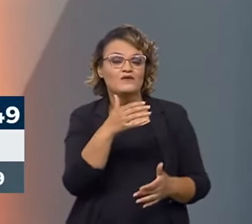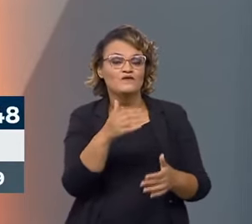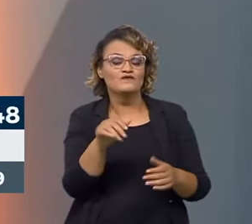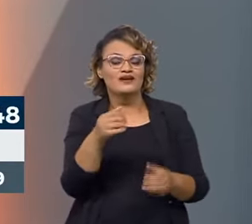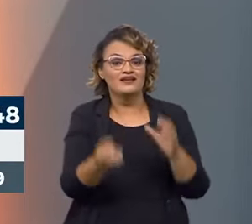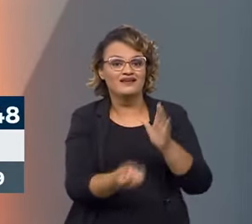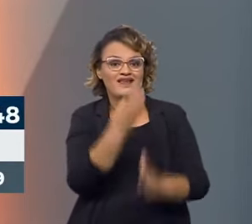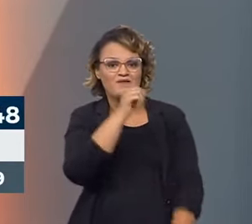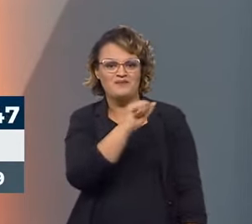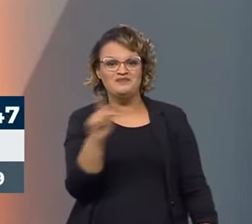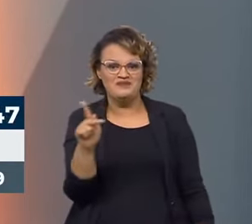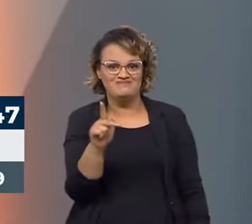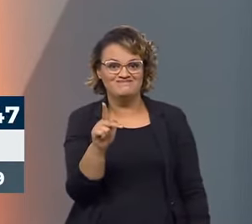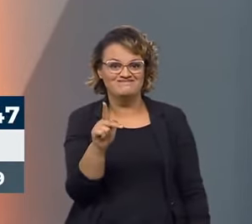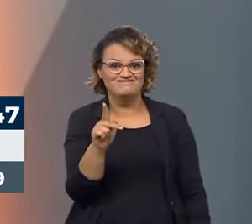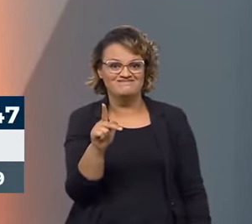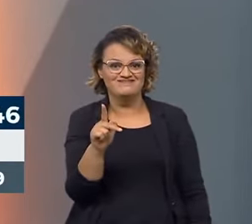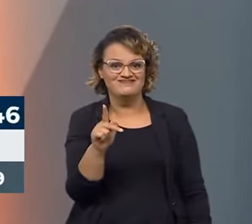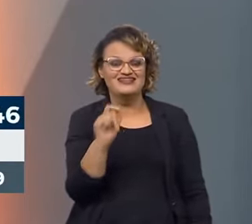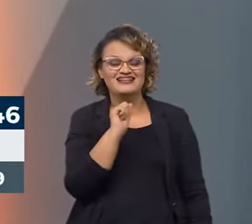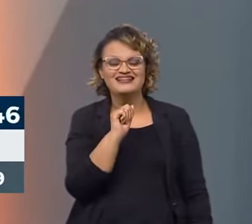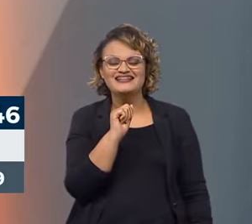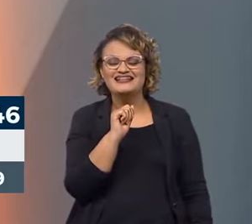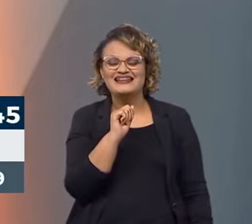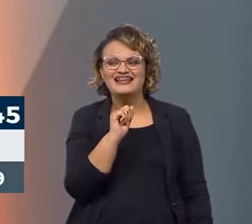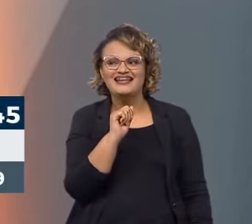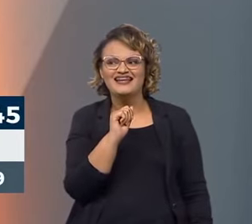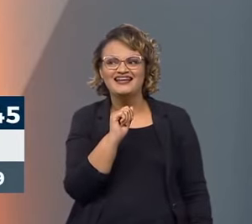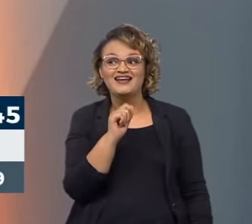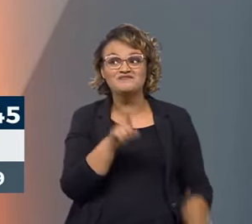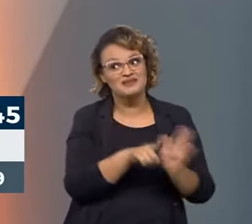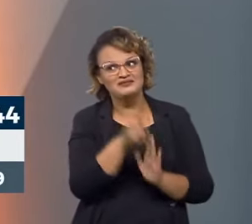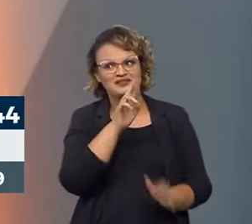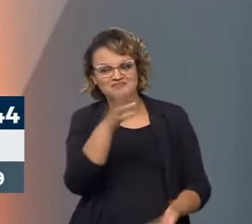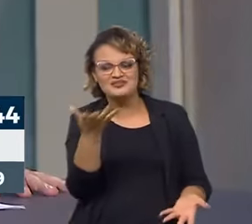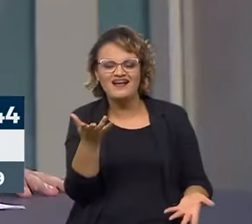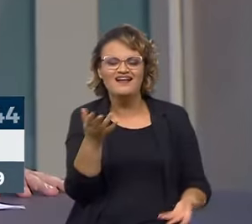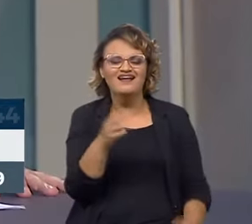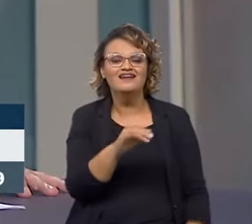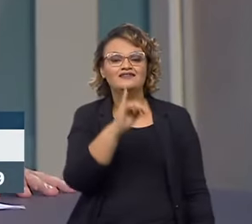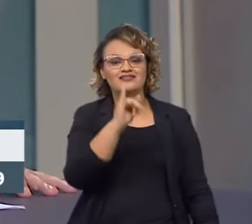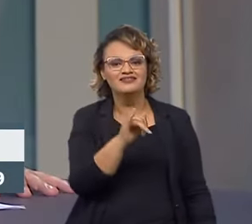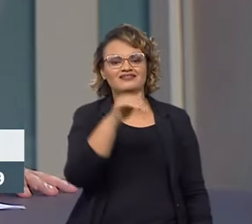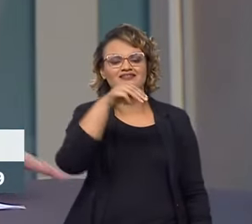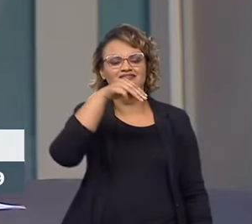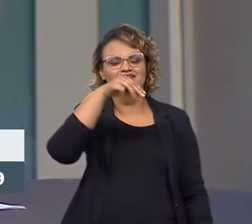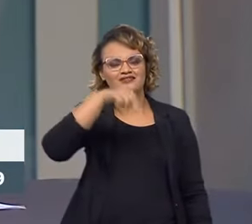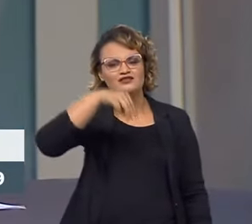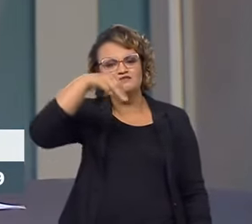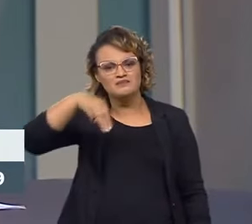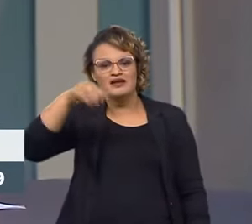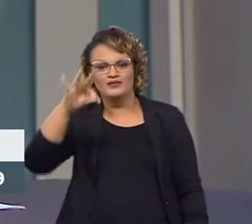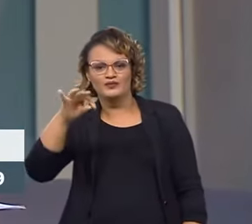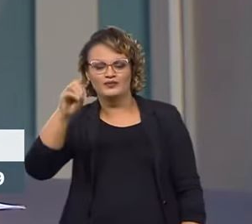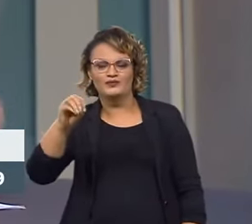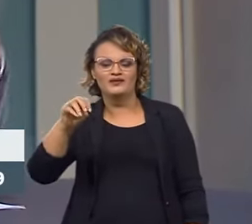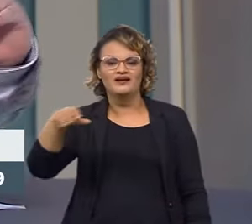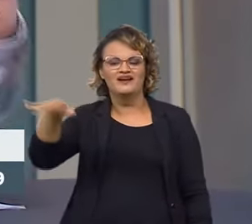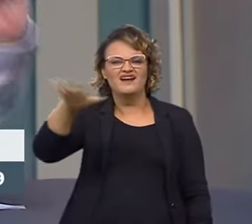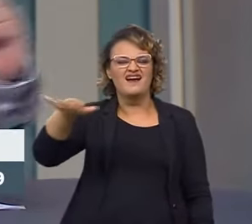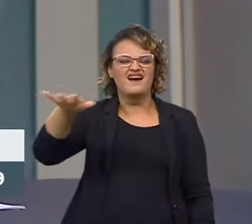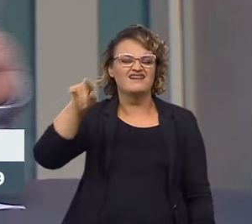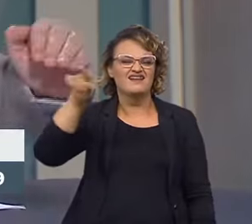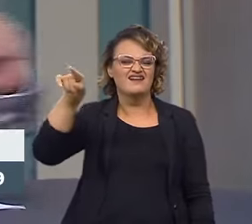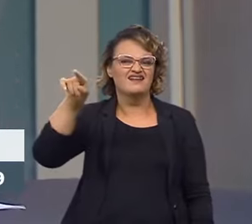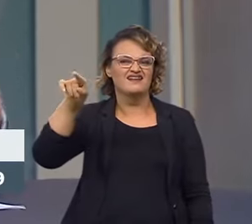um aplicativo. Então, é uma pergunta com duas respostas. Então, o Inmetro, ele tem na região de Xerém, lá